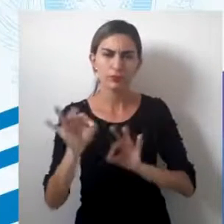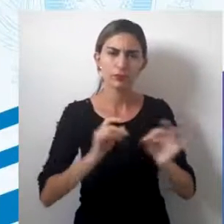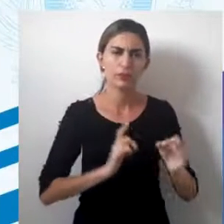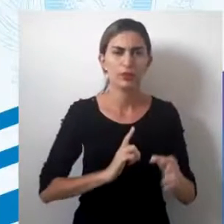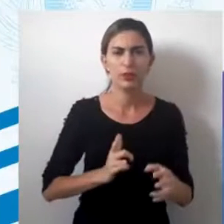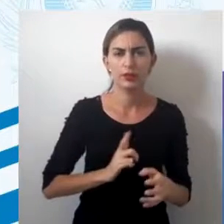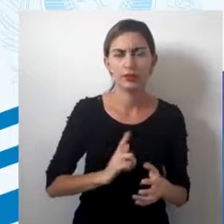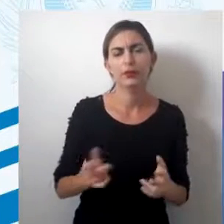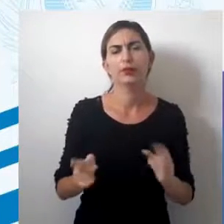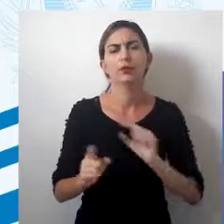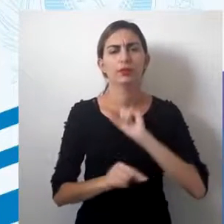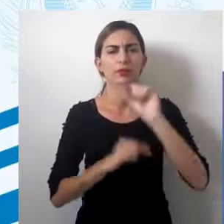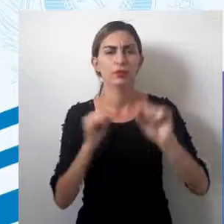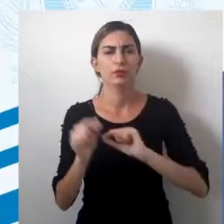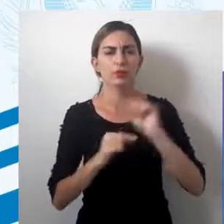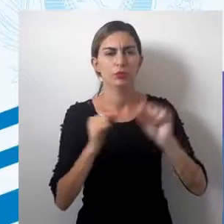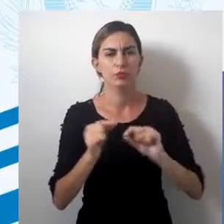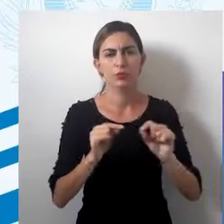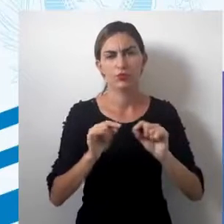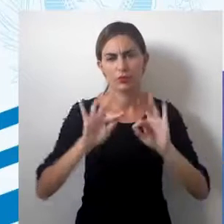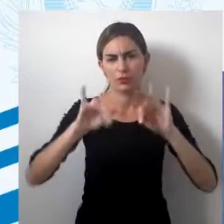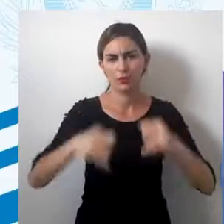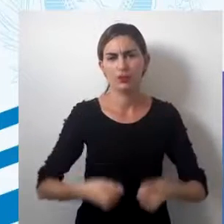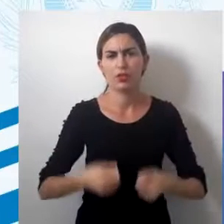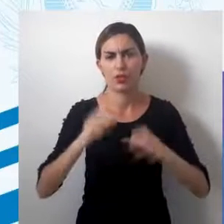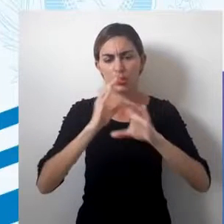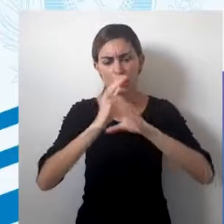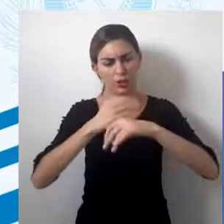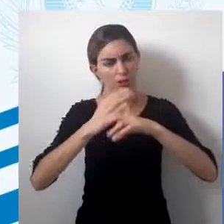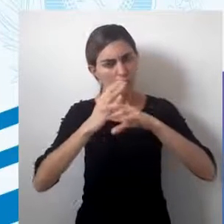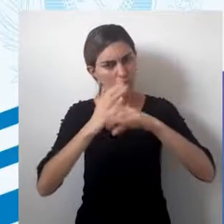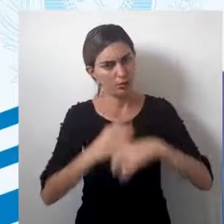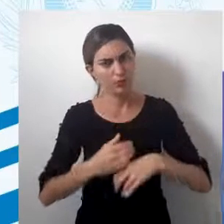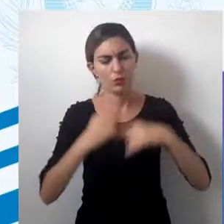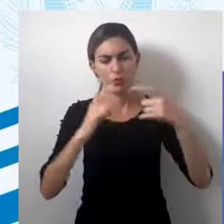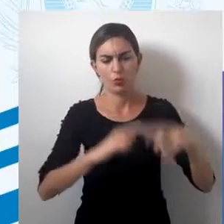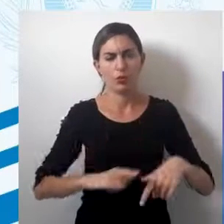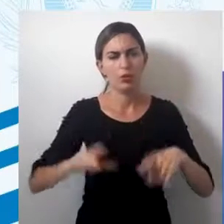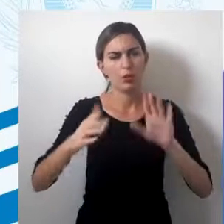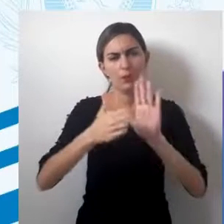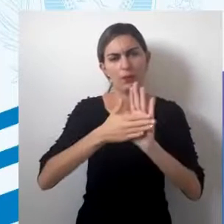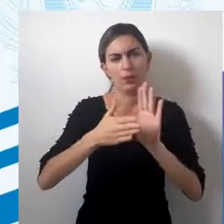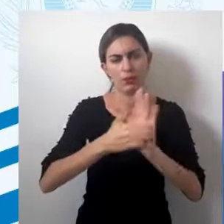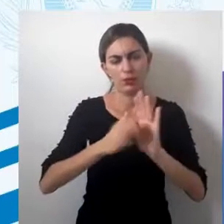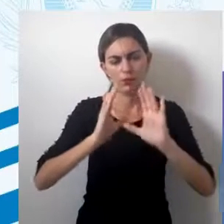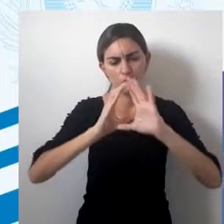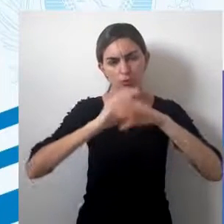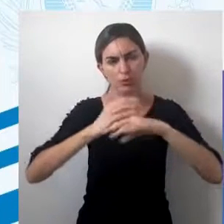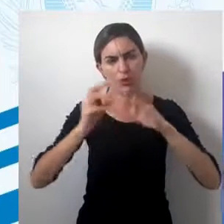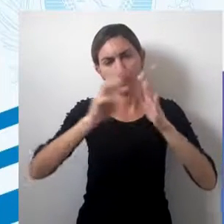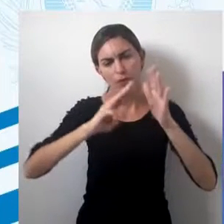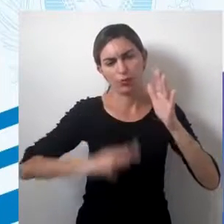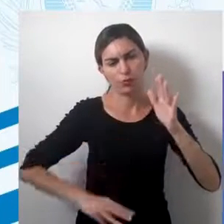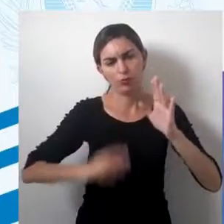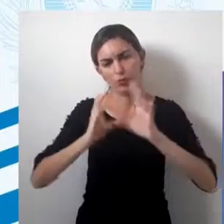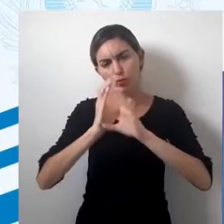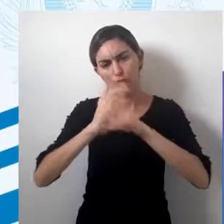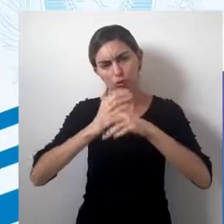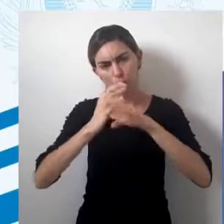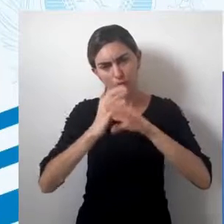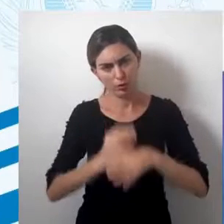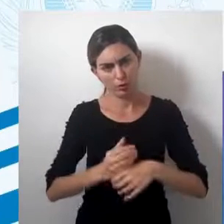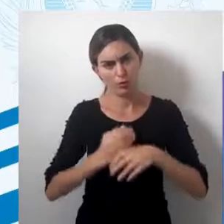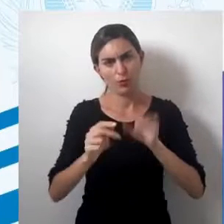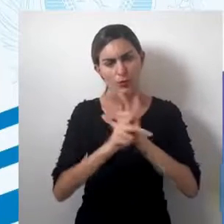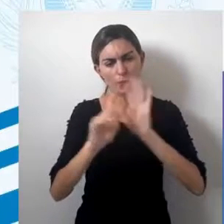tem, então, um fim mais científico, onde a gente tem padrões científicos, metodologias científicas